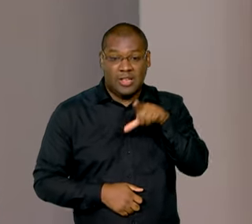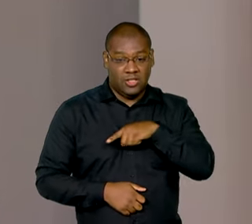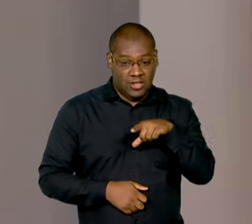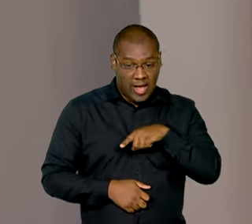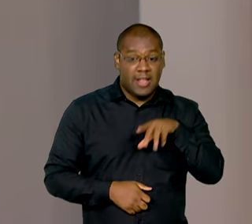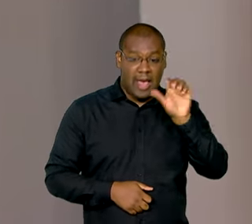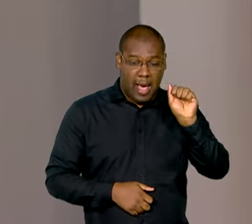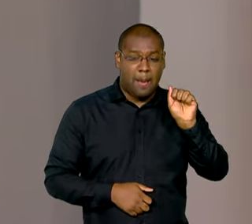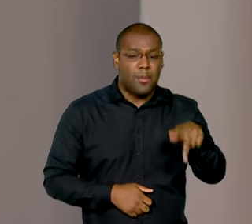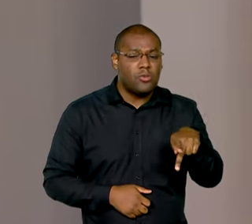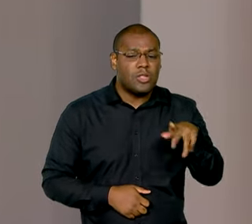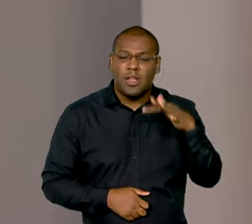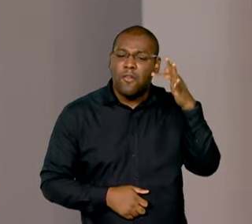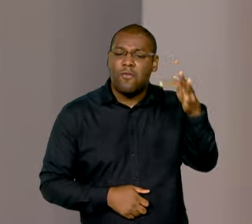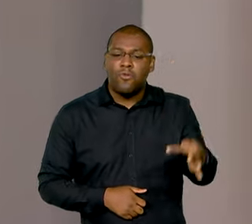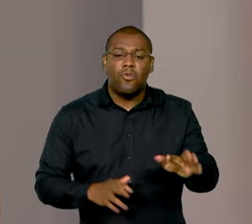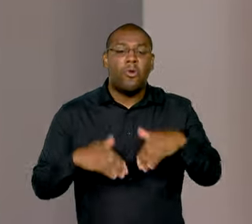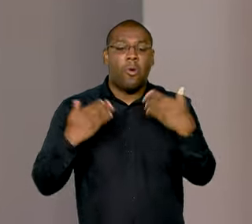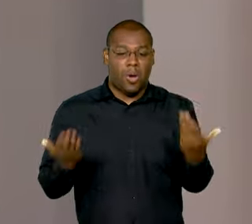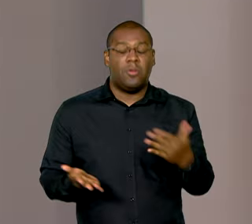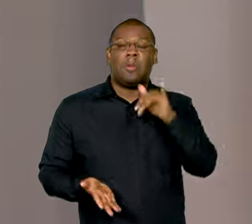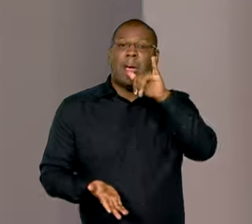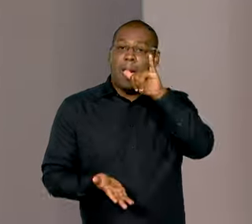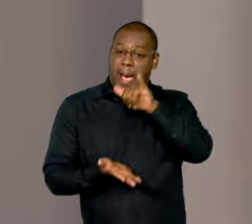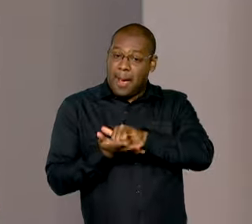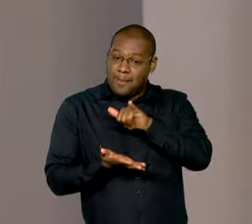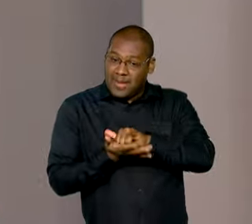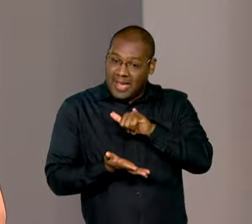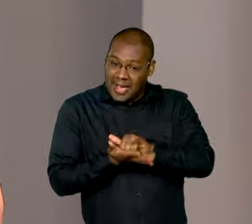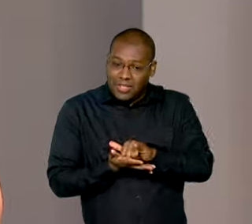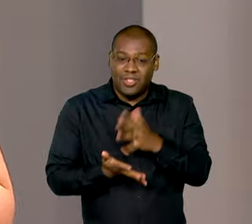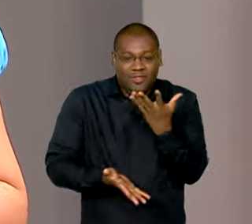na loja virtual do seu smartphone. É rápido e fácil. Fica a dica.